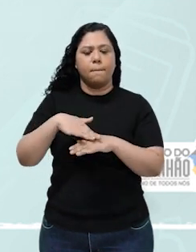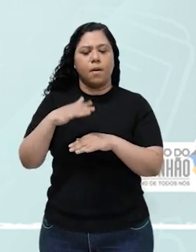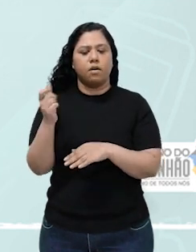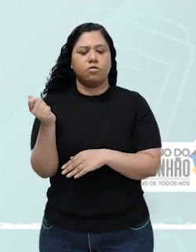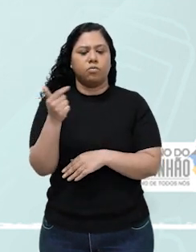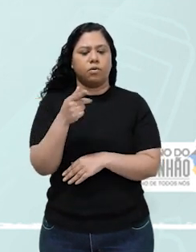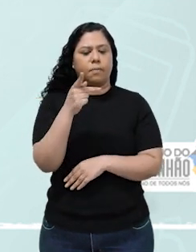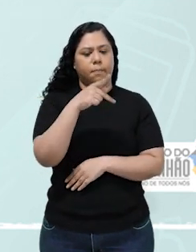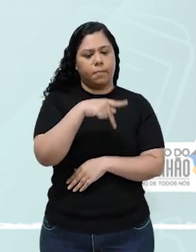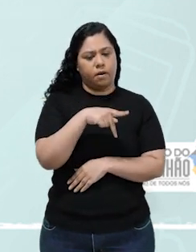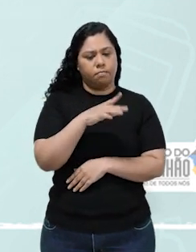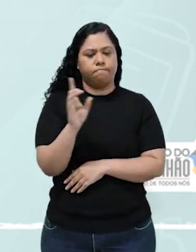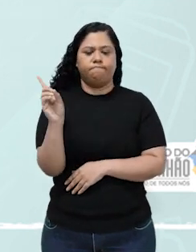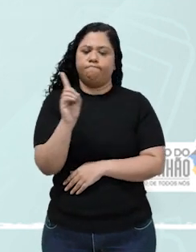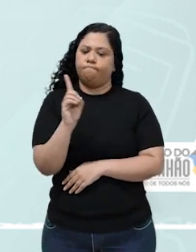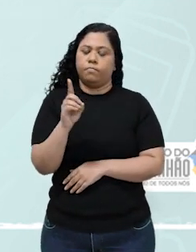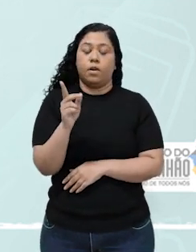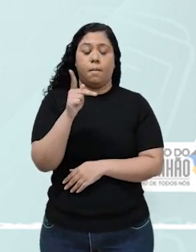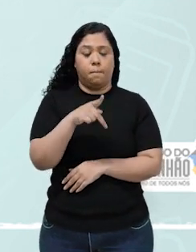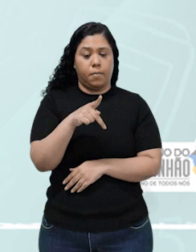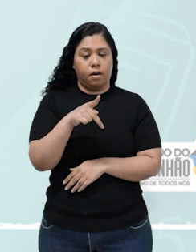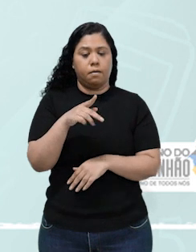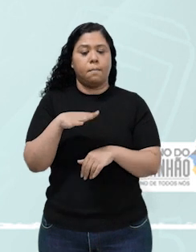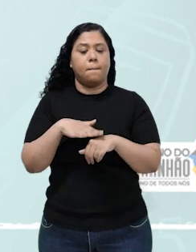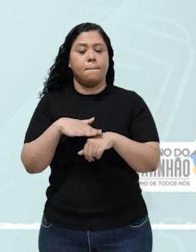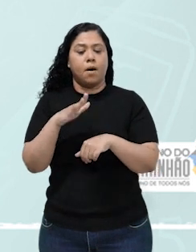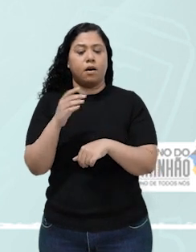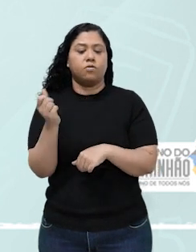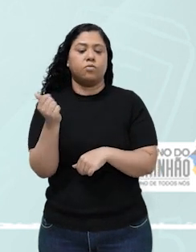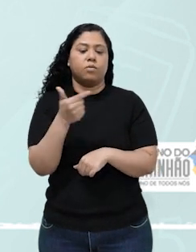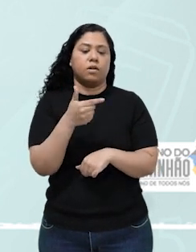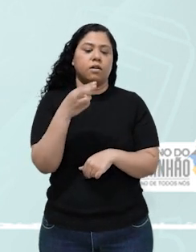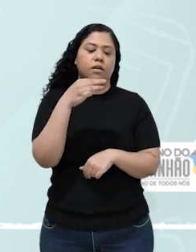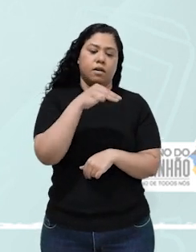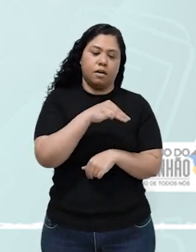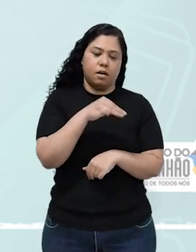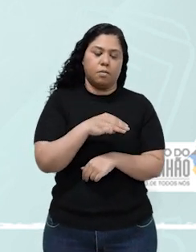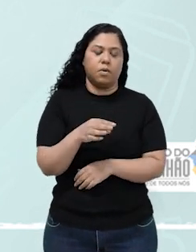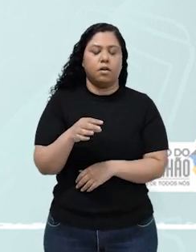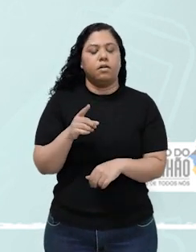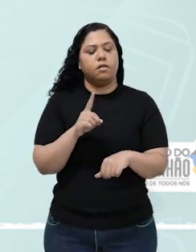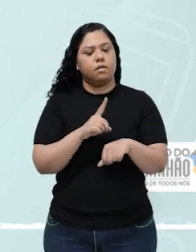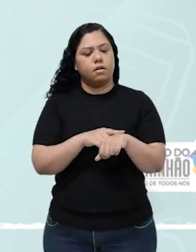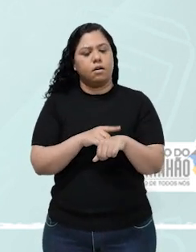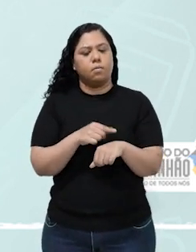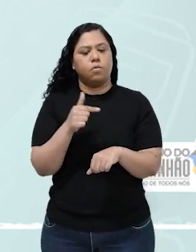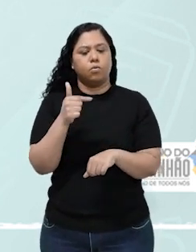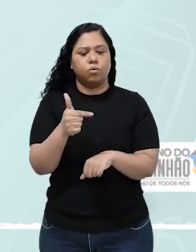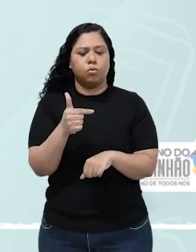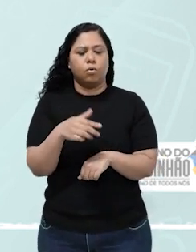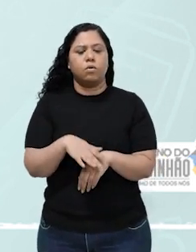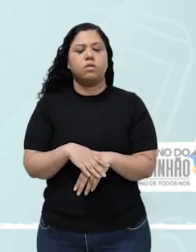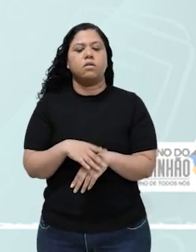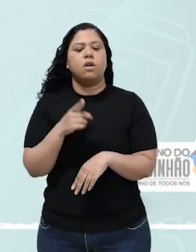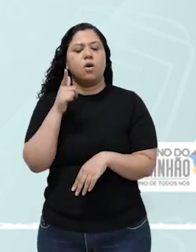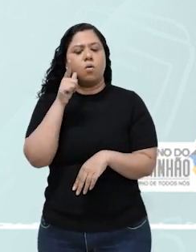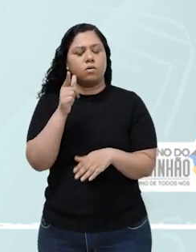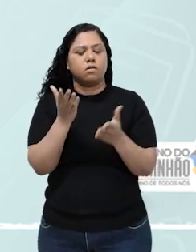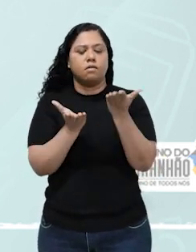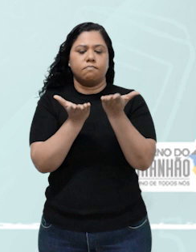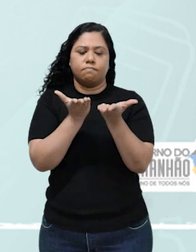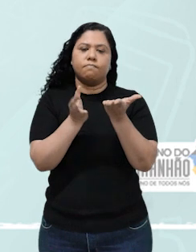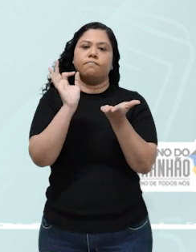Não, não. P é maior do que M. Em T2, a reação alcança o equilíbrio. Correto.